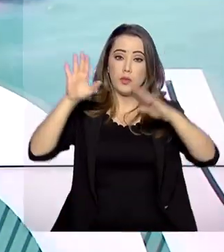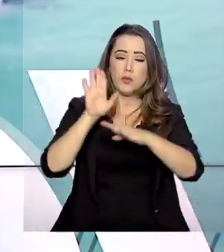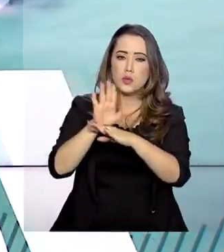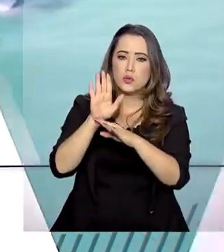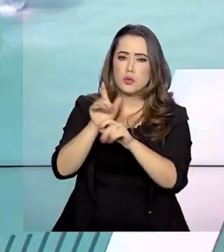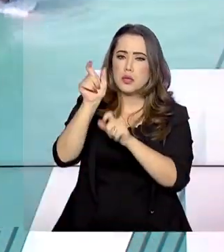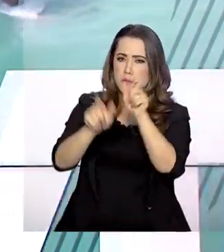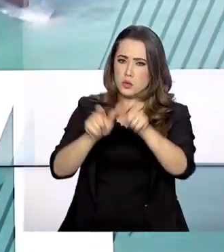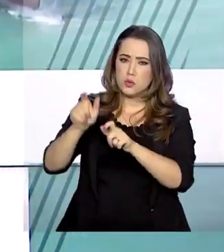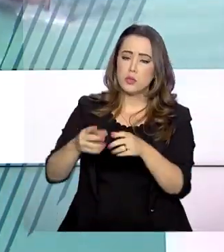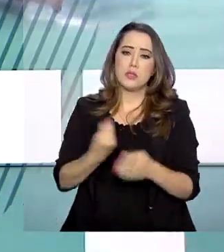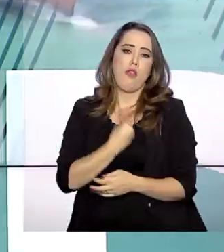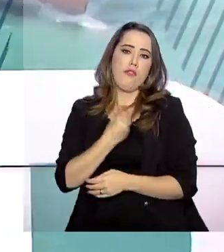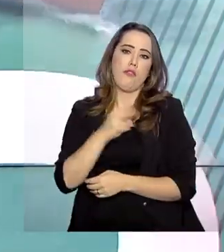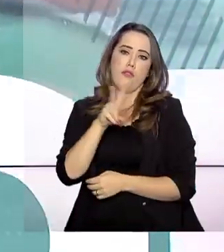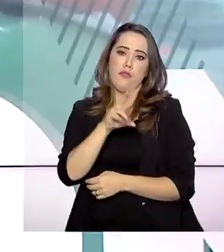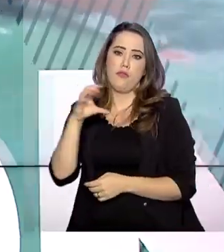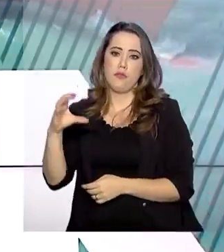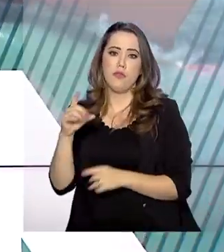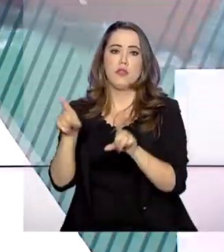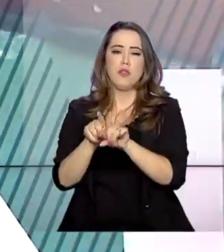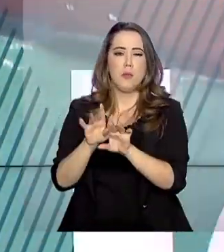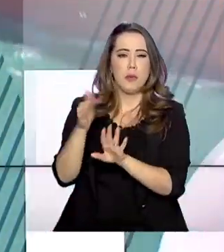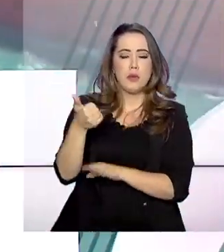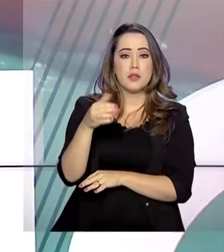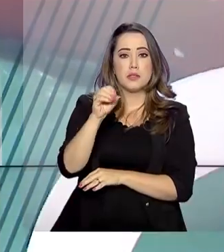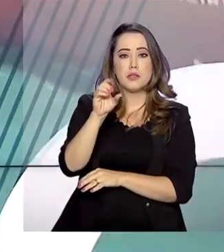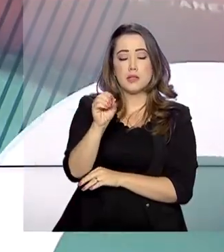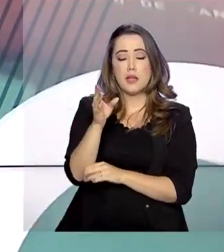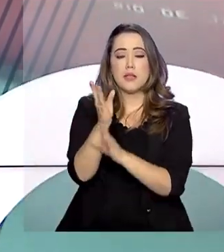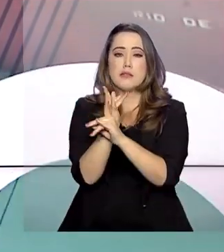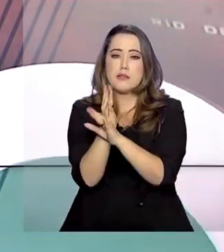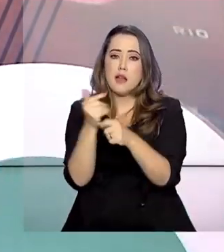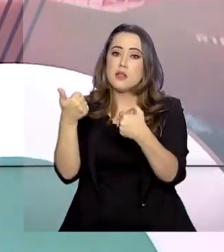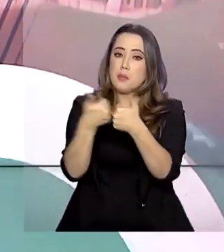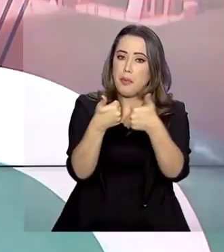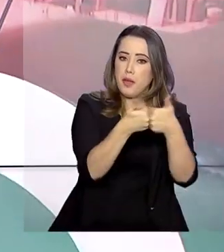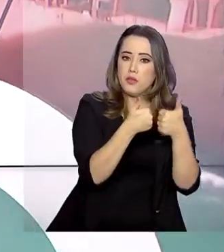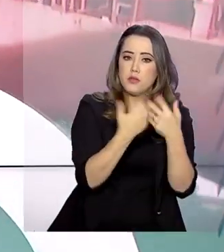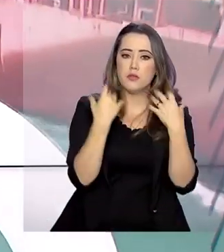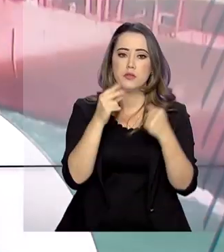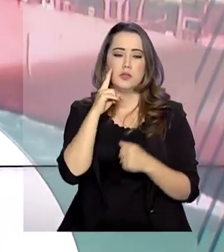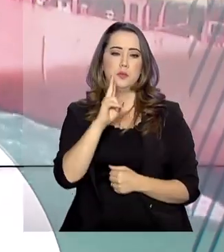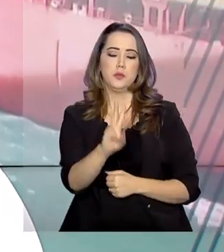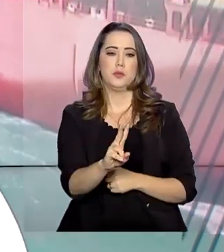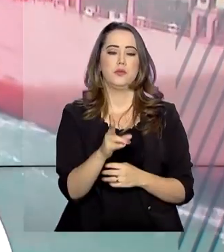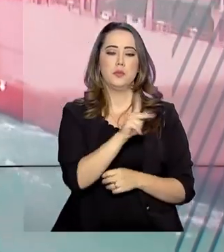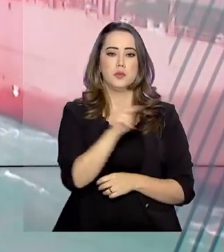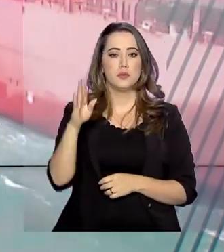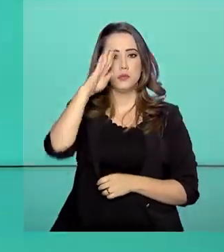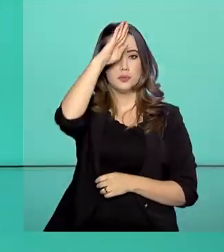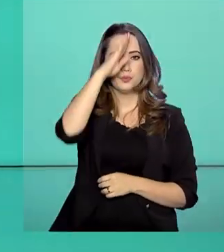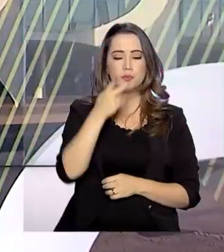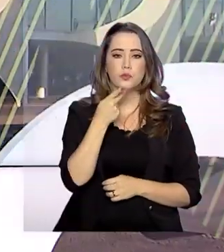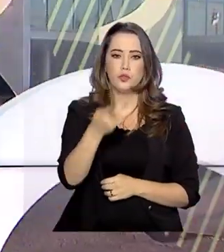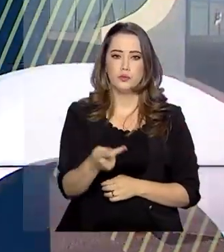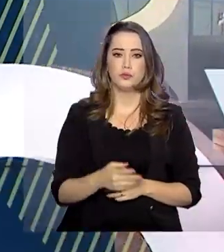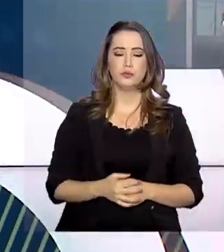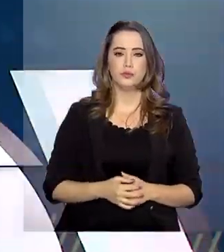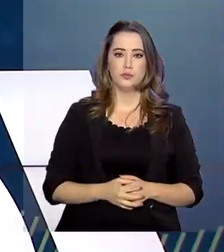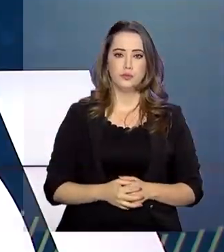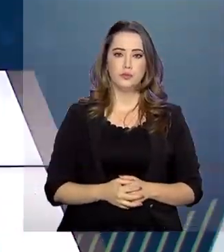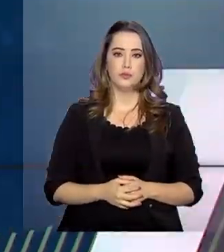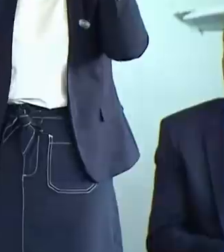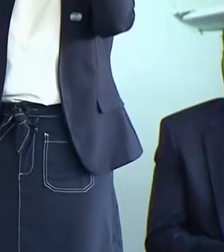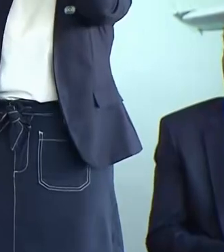habitantes de Vitória da Conquista e ainda cerca de 100 municípios vizinhos. Confira um trecho do que disse o presidente durante a cerimônia.